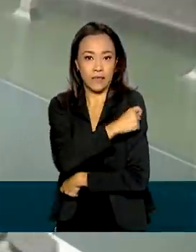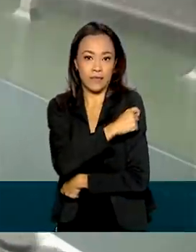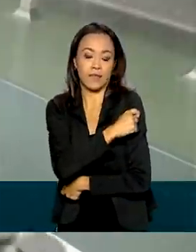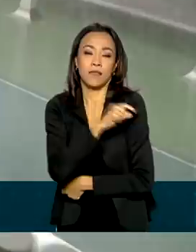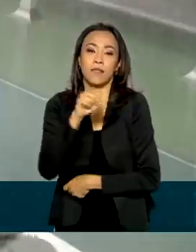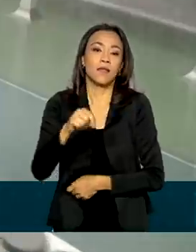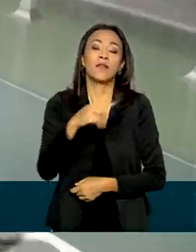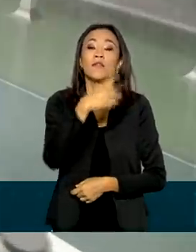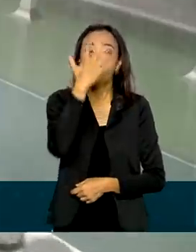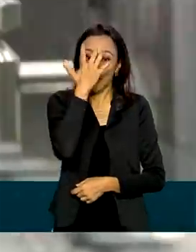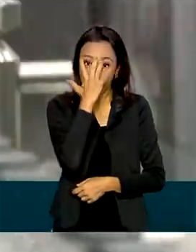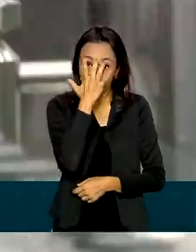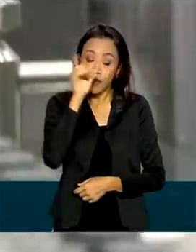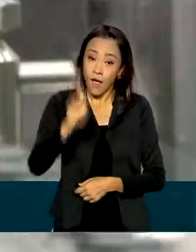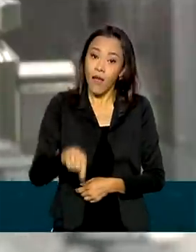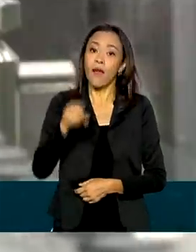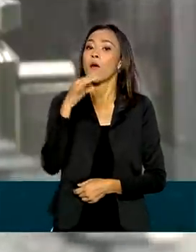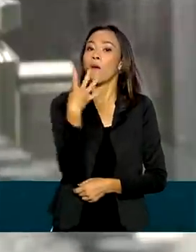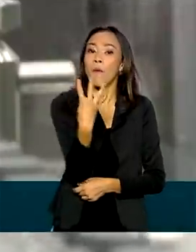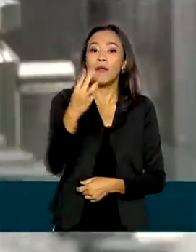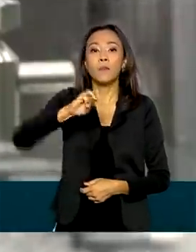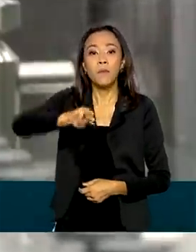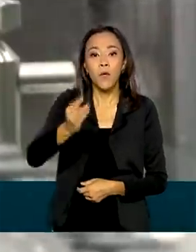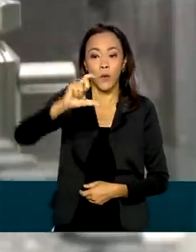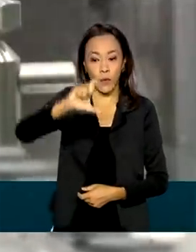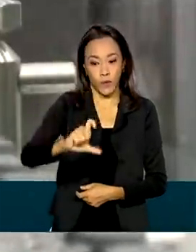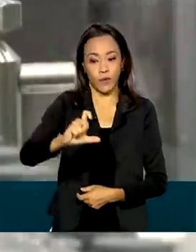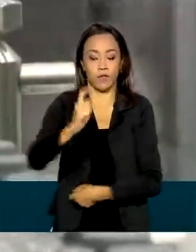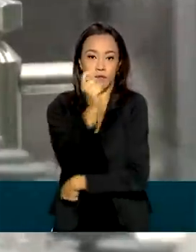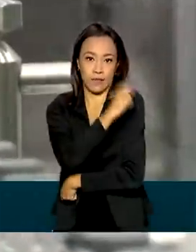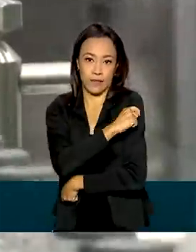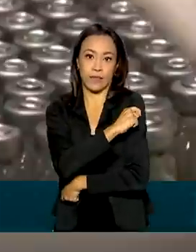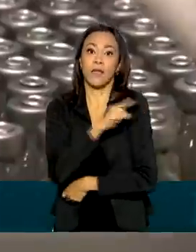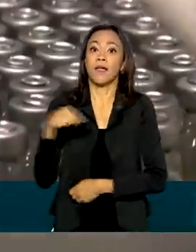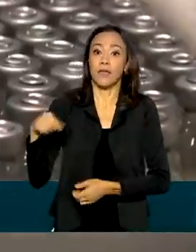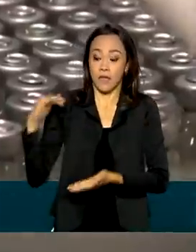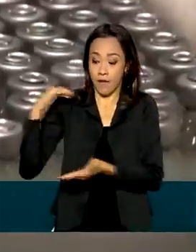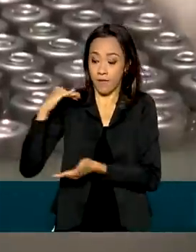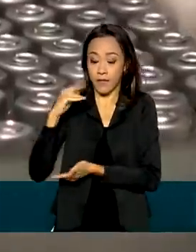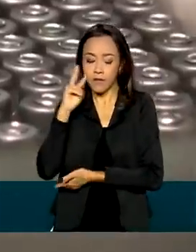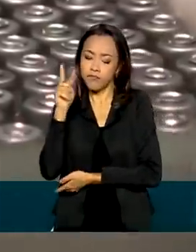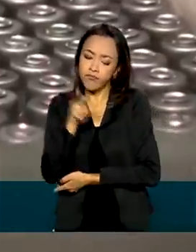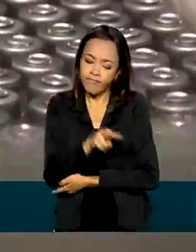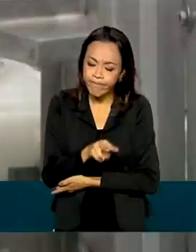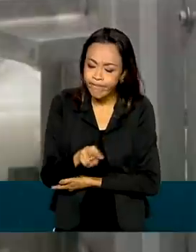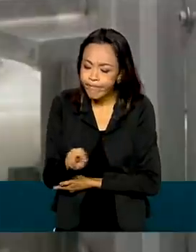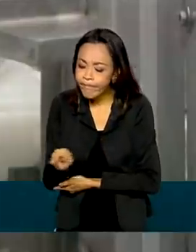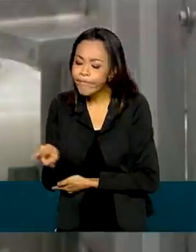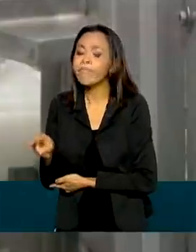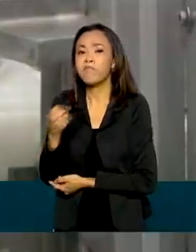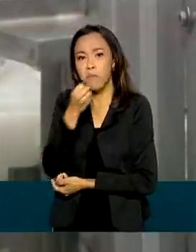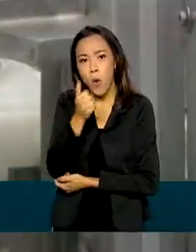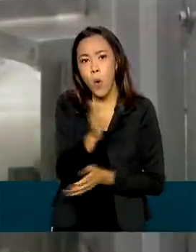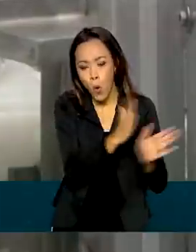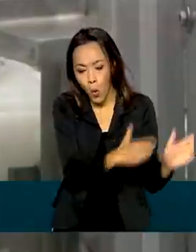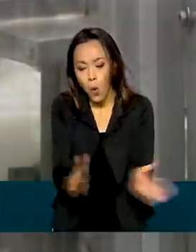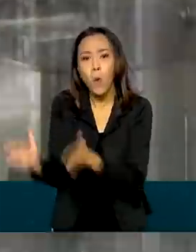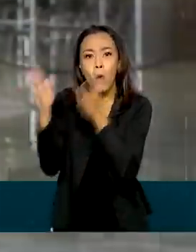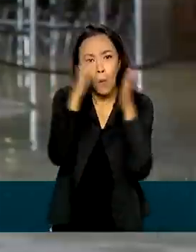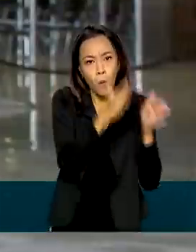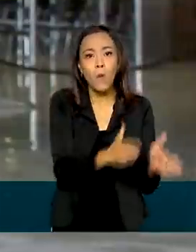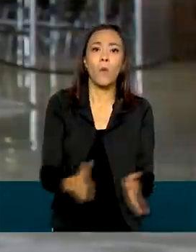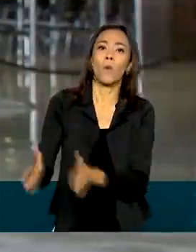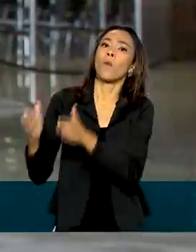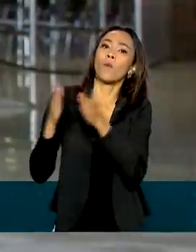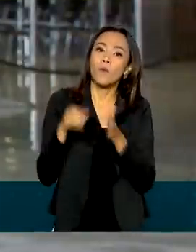Serão 4 milhões de doses. na decisão, a Anvisa considerou as melhorias feitas na linha de fabricação da Barabiotec, que